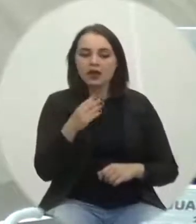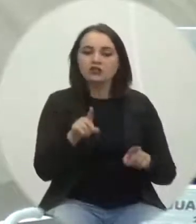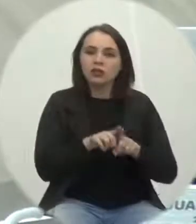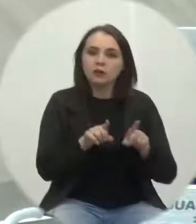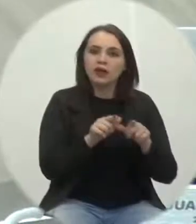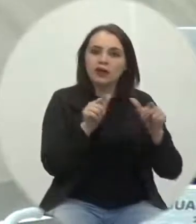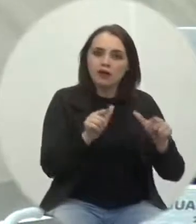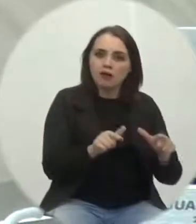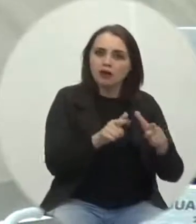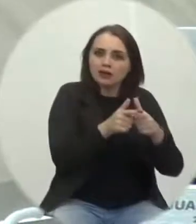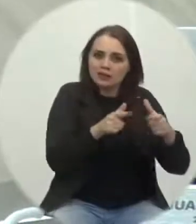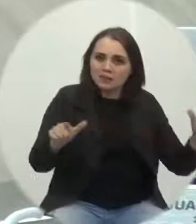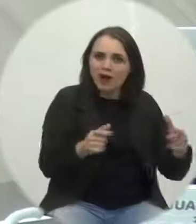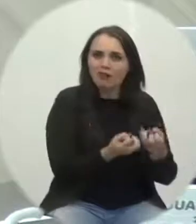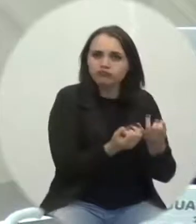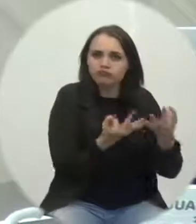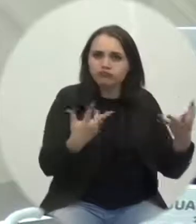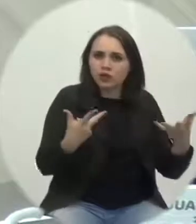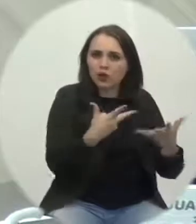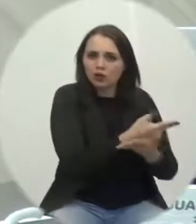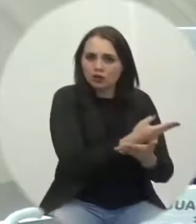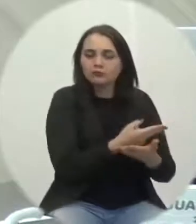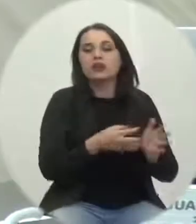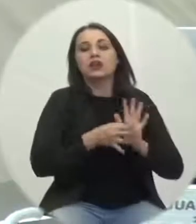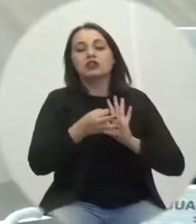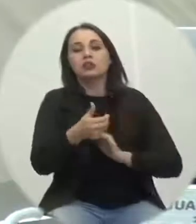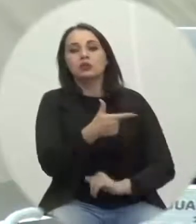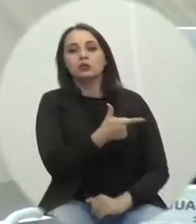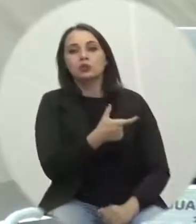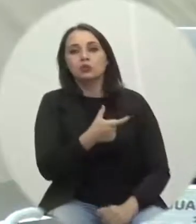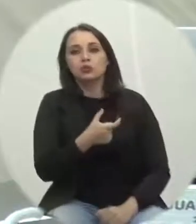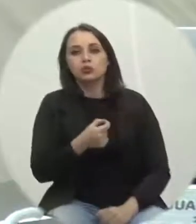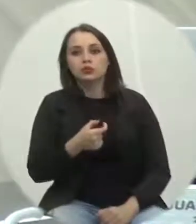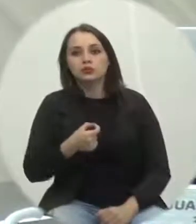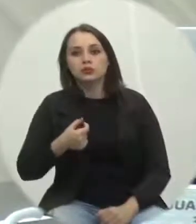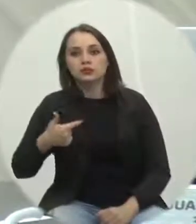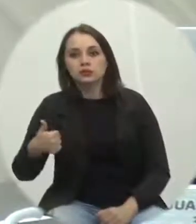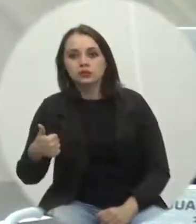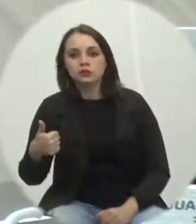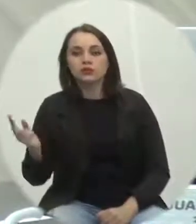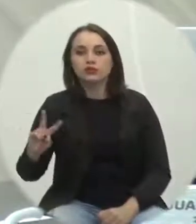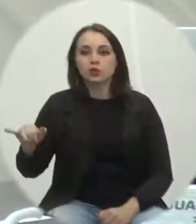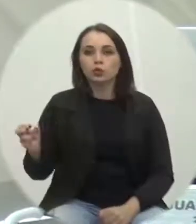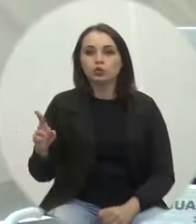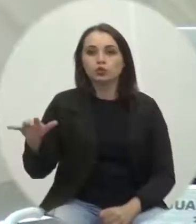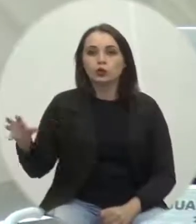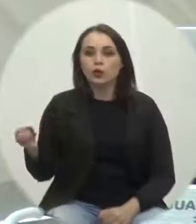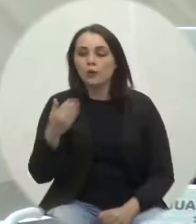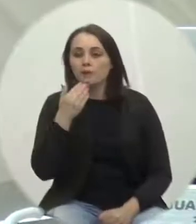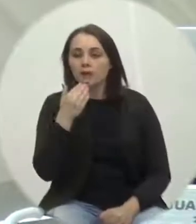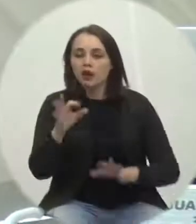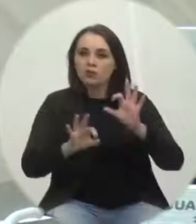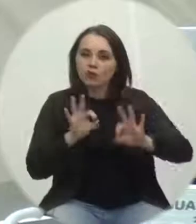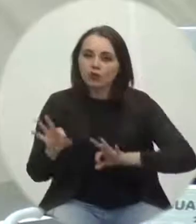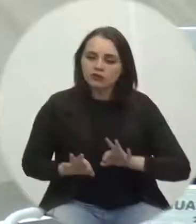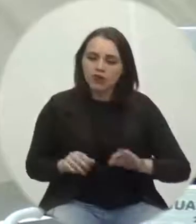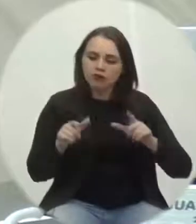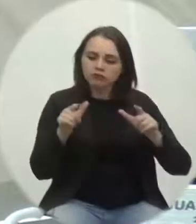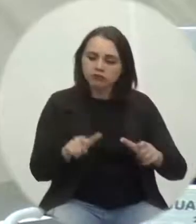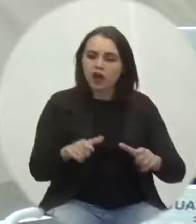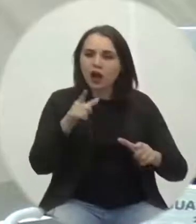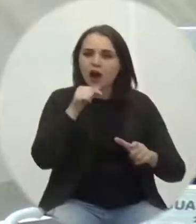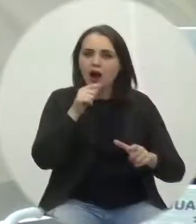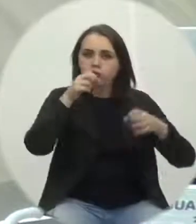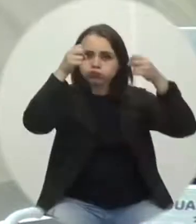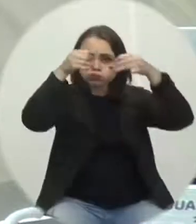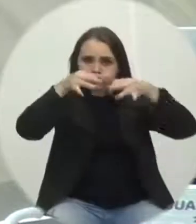Verde indicação 201 2021 autor vereador Júlio Caminski reparos na boca de lobo localizado